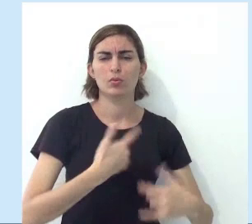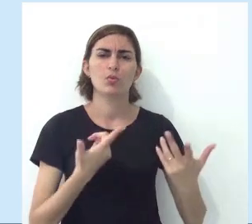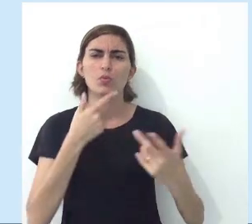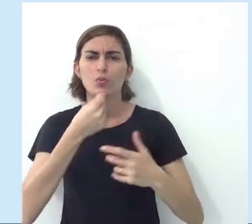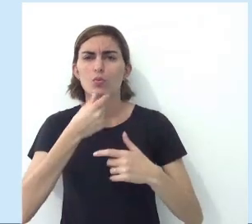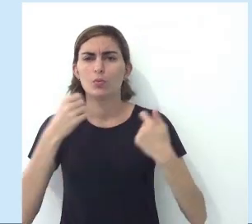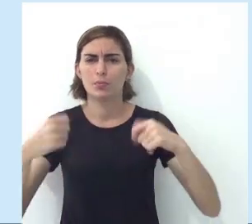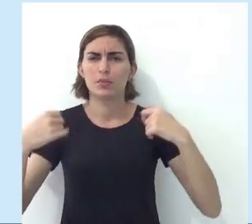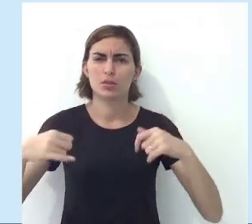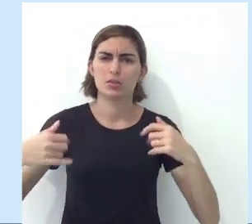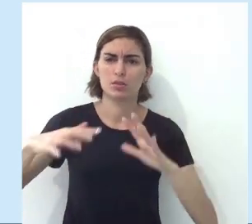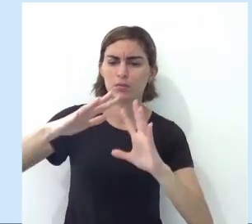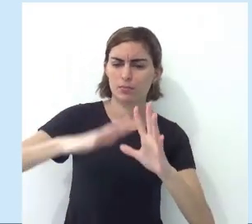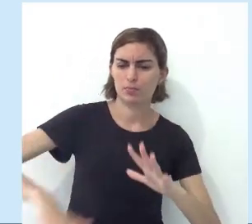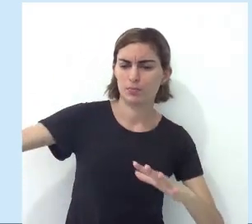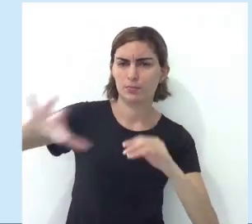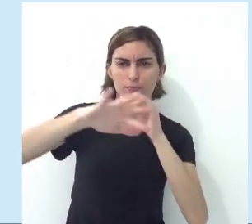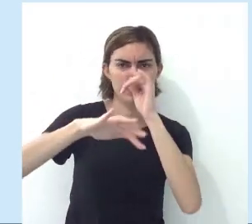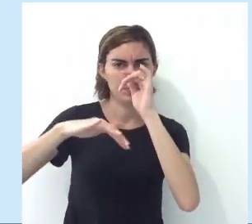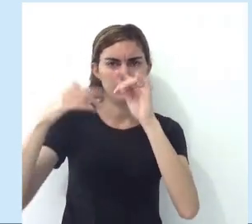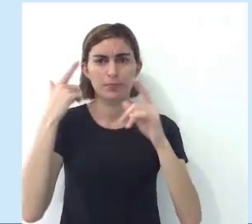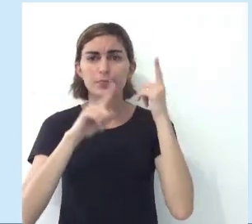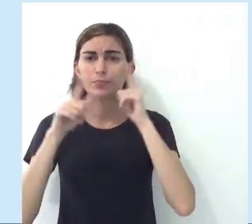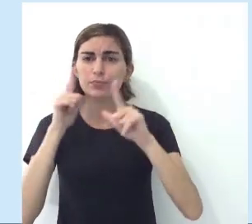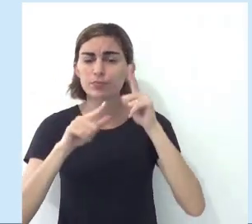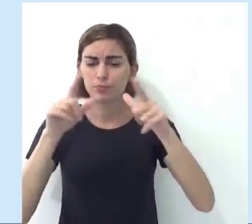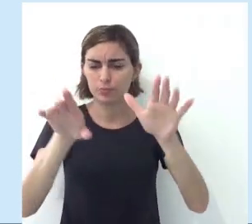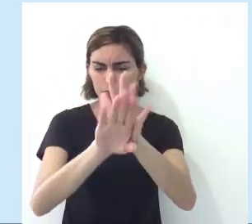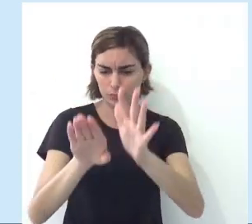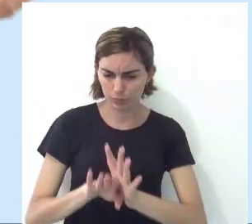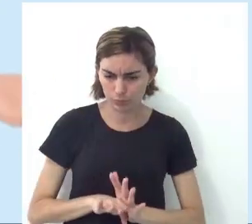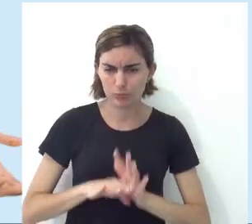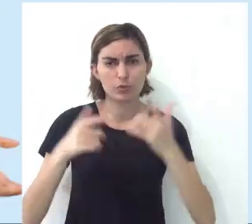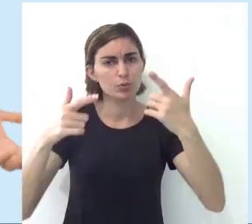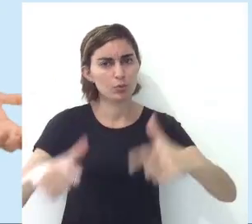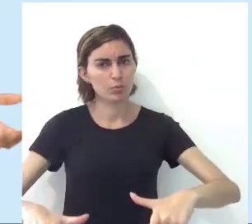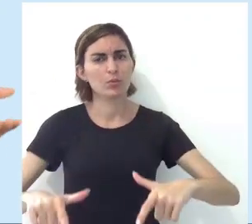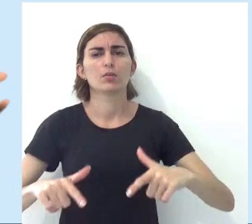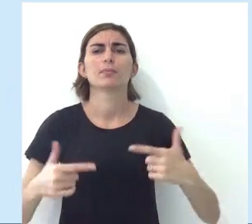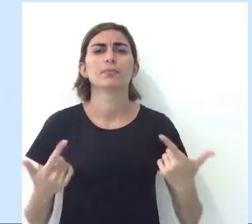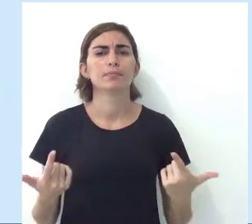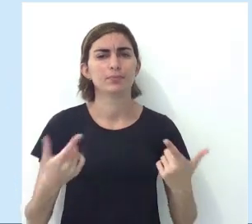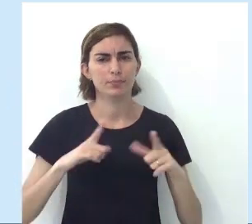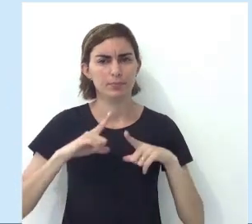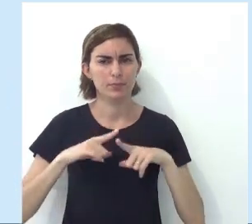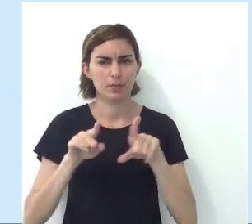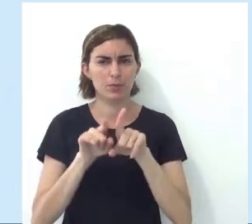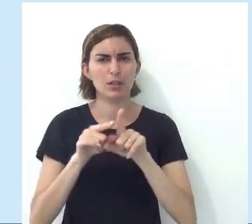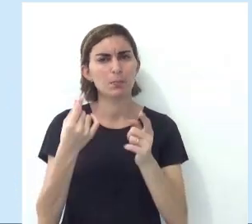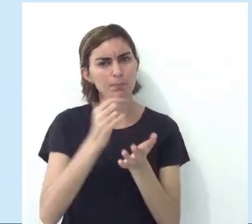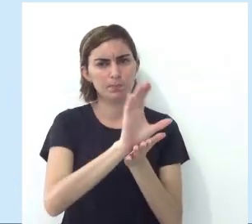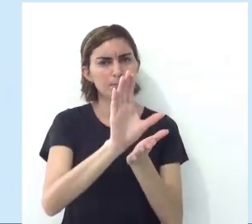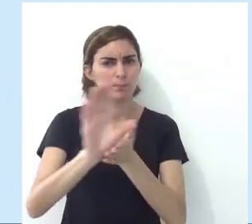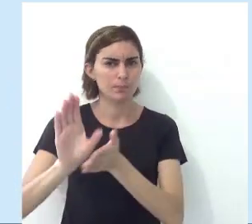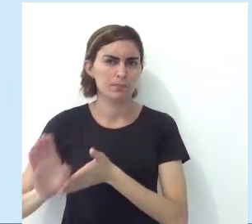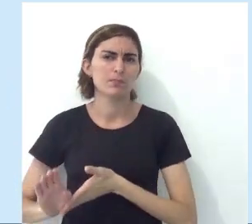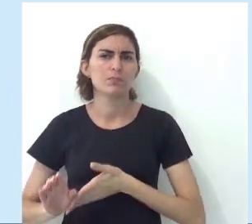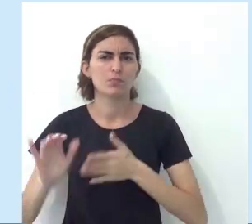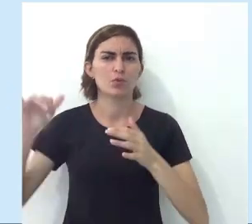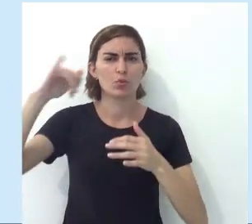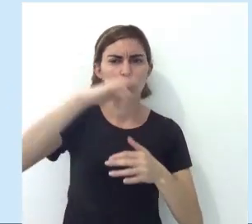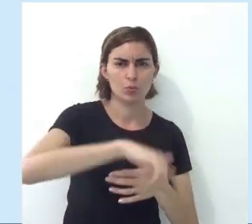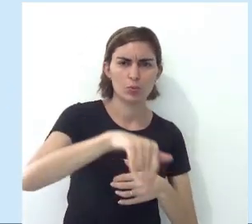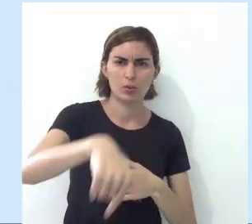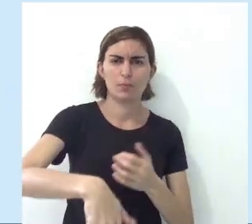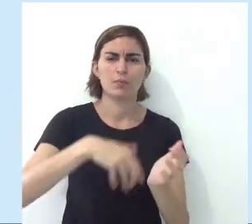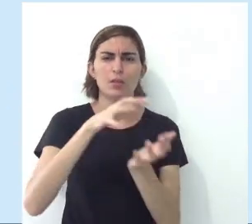necessário que o homem se desloque pelo espaço geográfico para conseguir chegar até o ambiente que queira, tá? Existem também muitos investimentos em